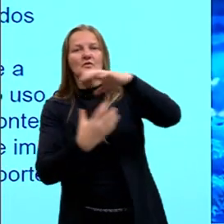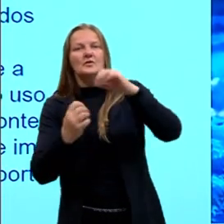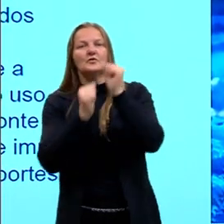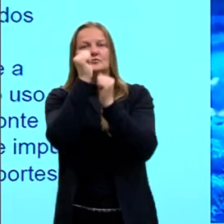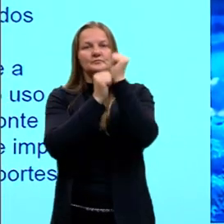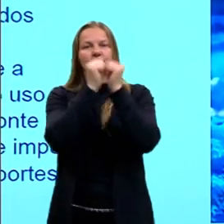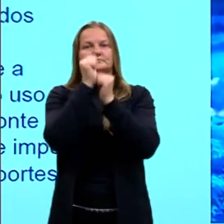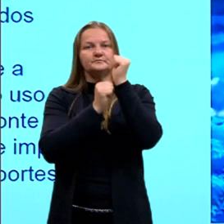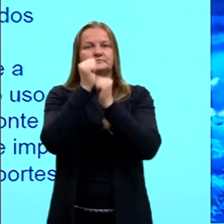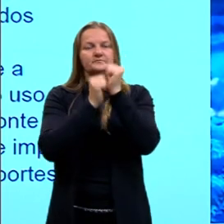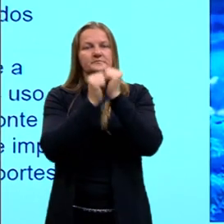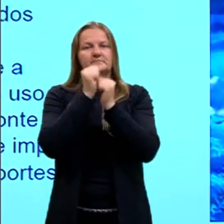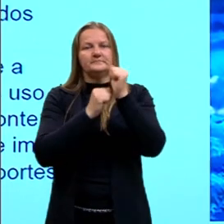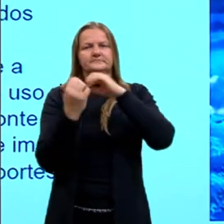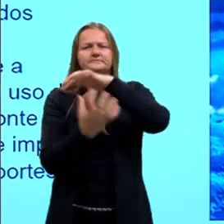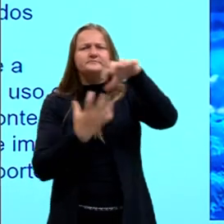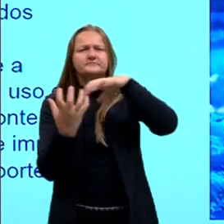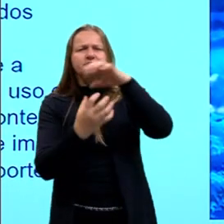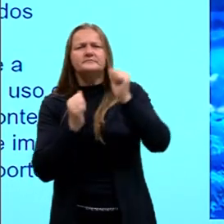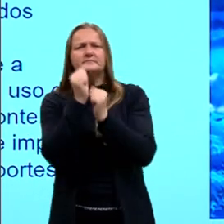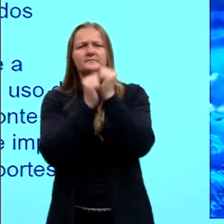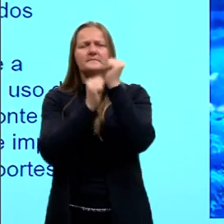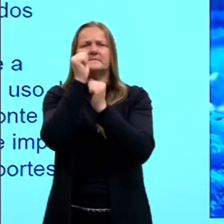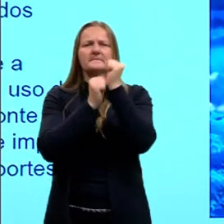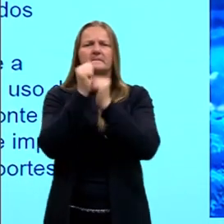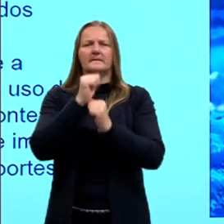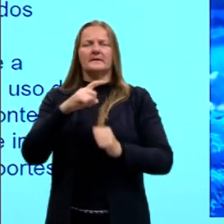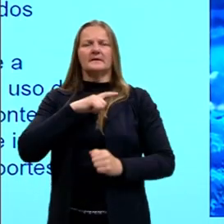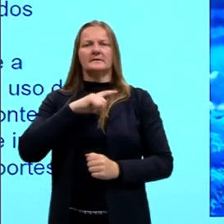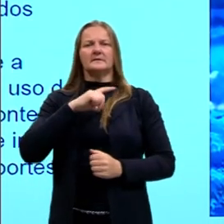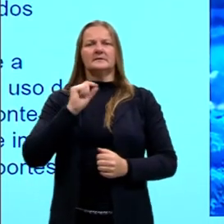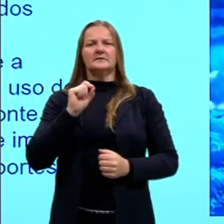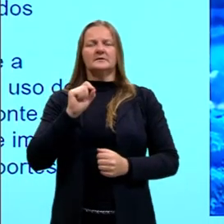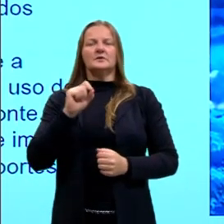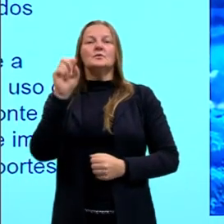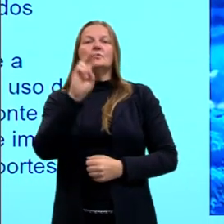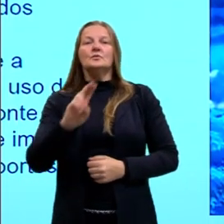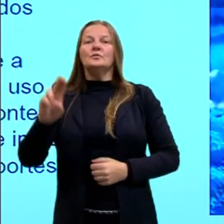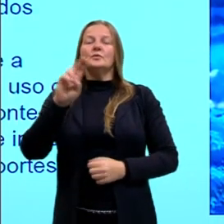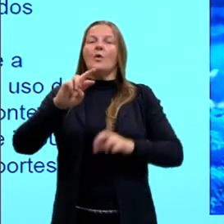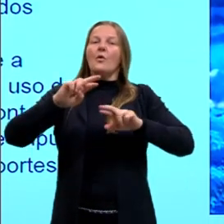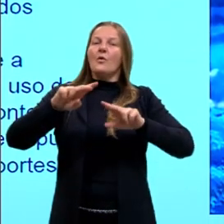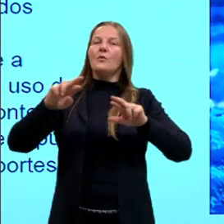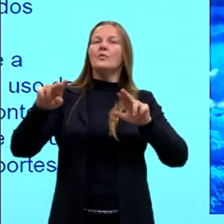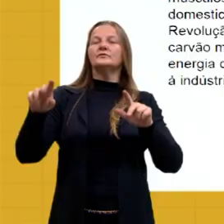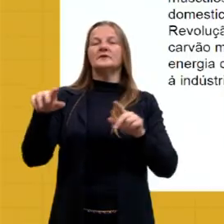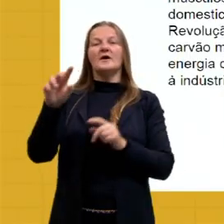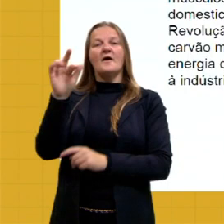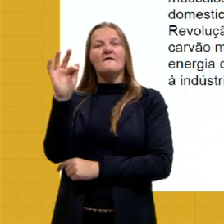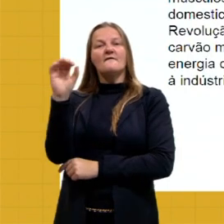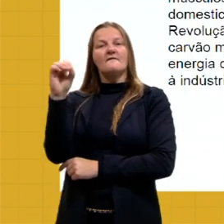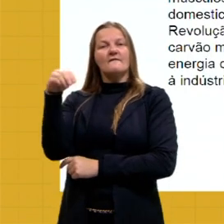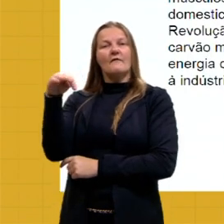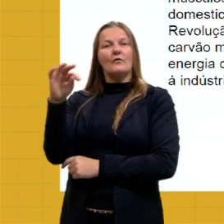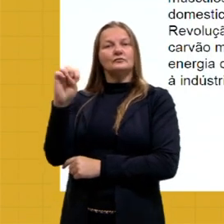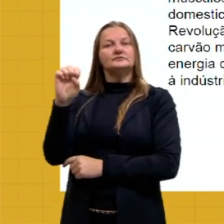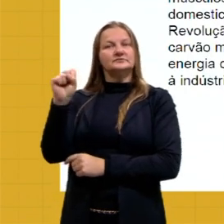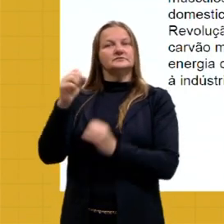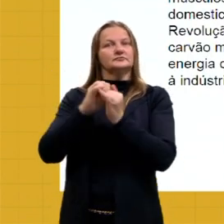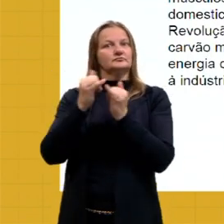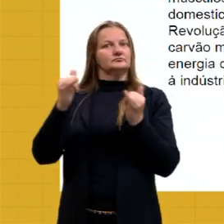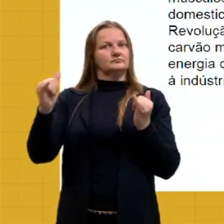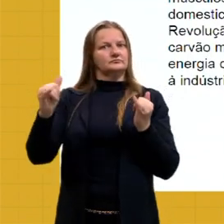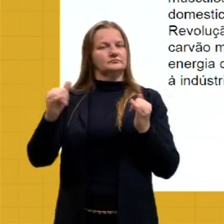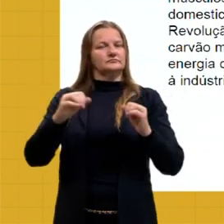né, nós vimos aí a Revolução Industrial, nós temos a utilização de outras fontes de energia, e principalmente, tá,